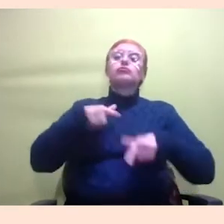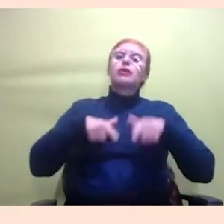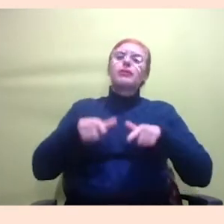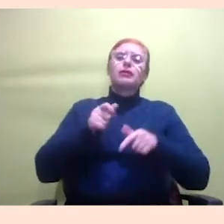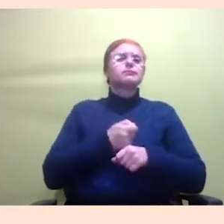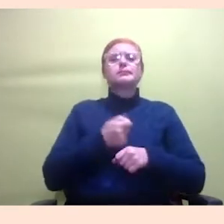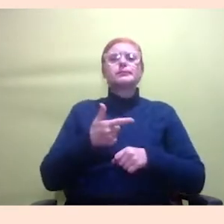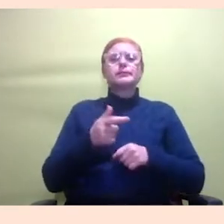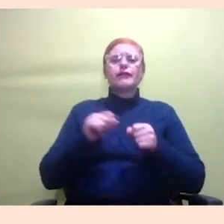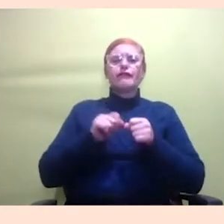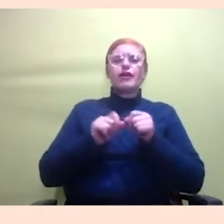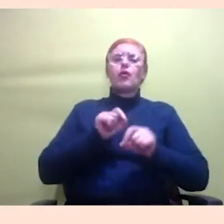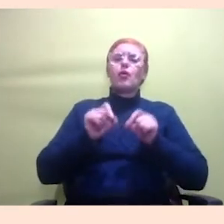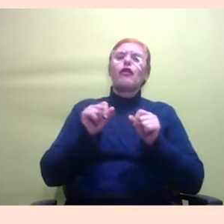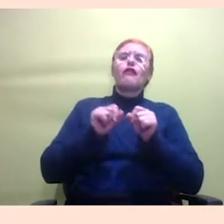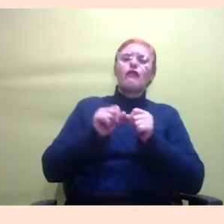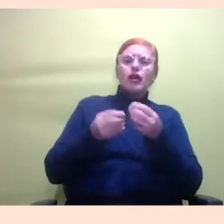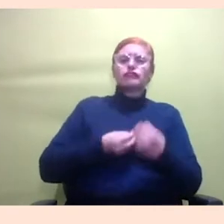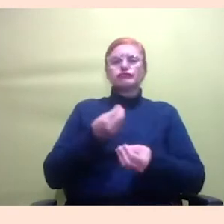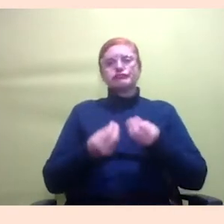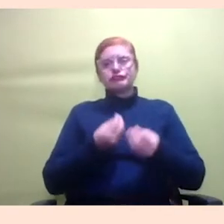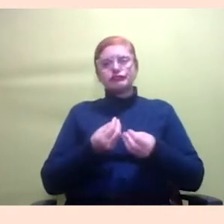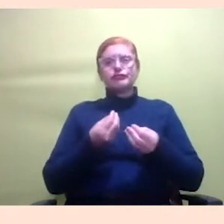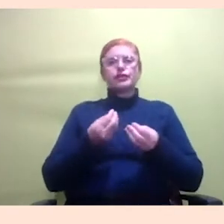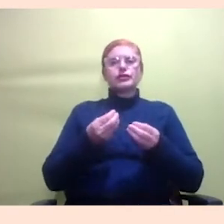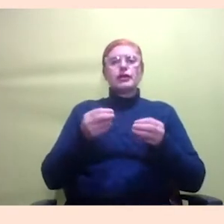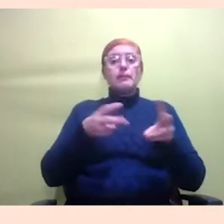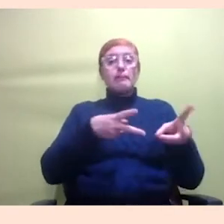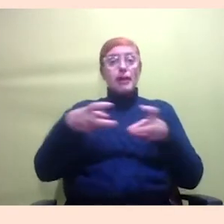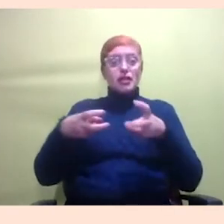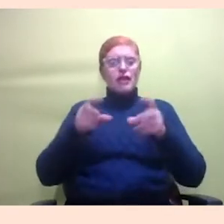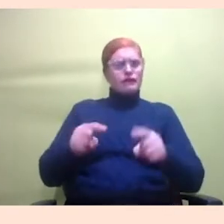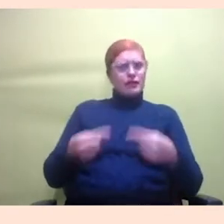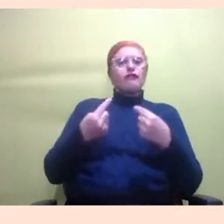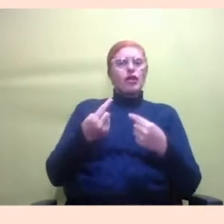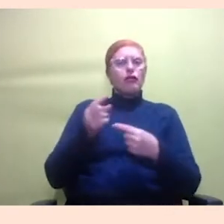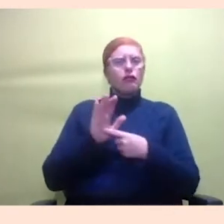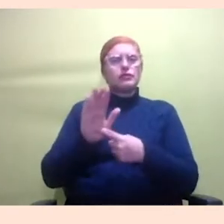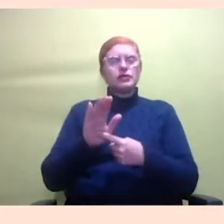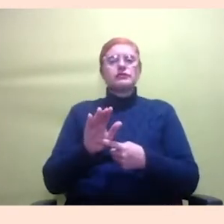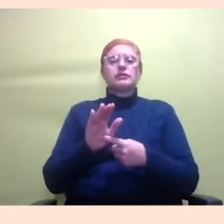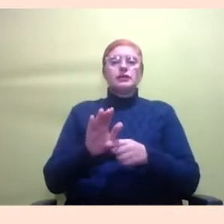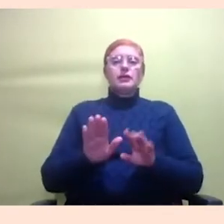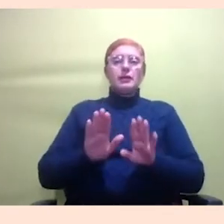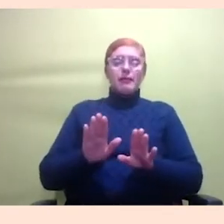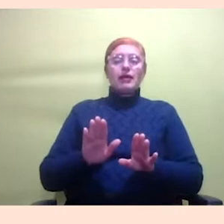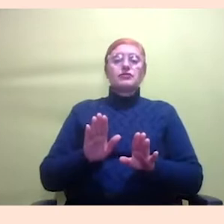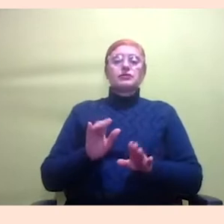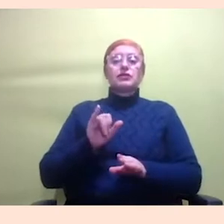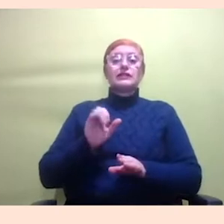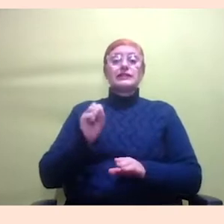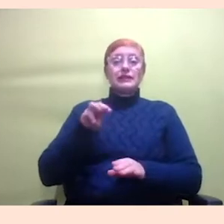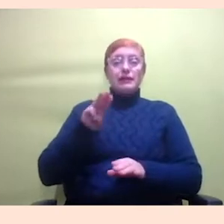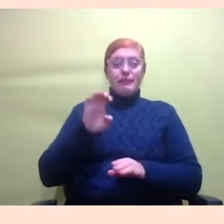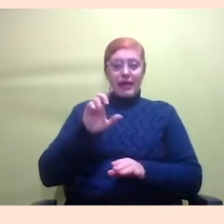fazem, como é que vocês veem os desafios que ele apresenta. Para quem não conhece, a Isabela Sena, esta mulher que está